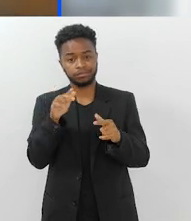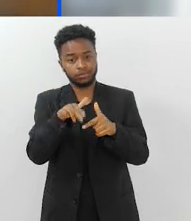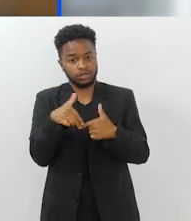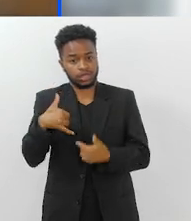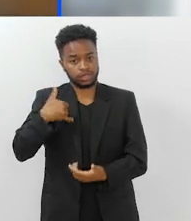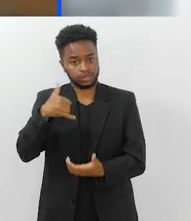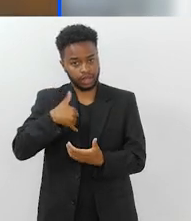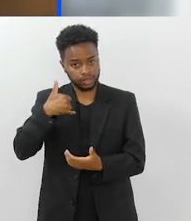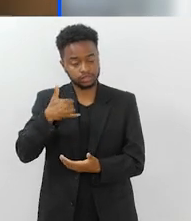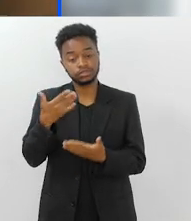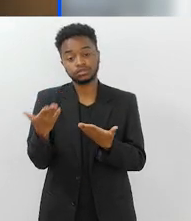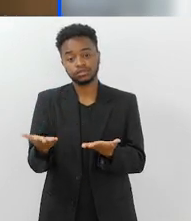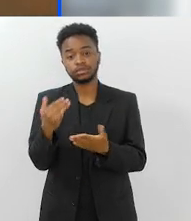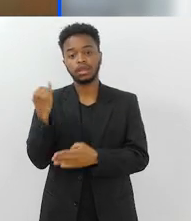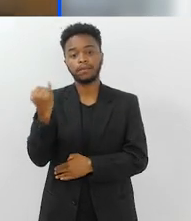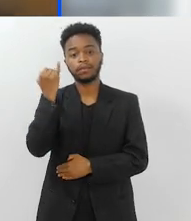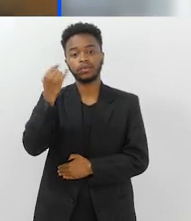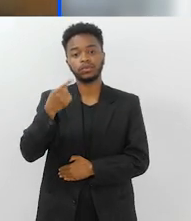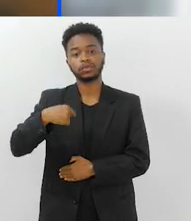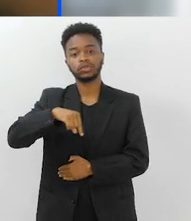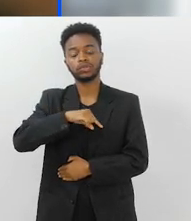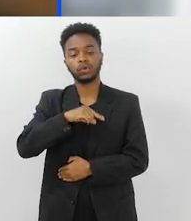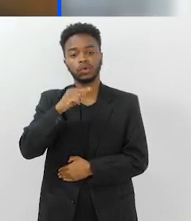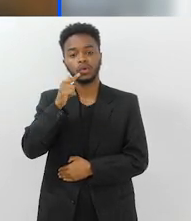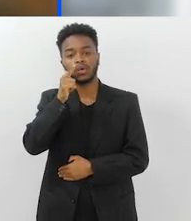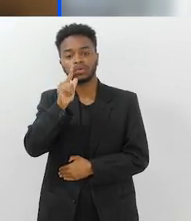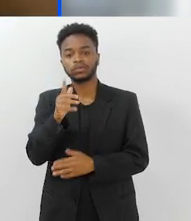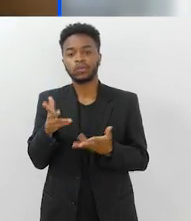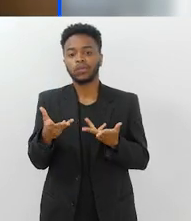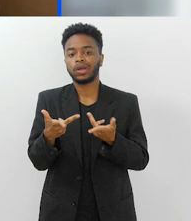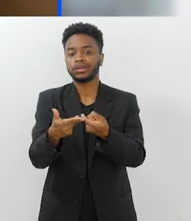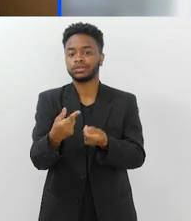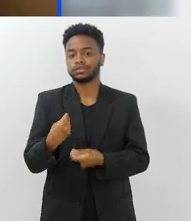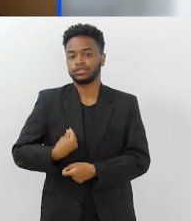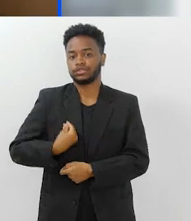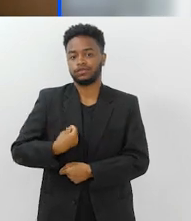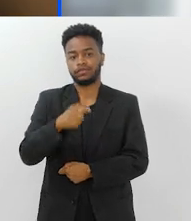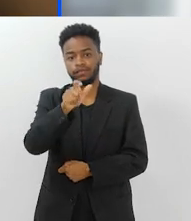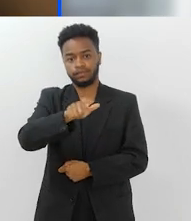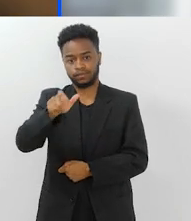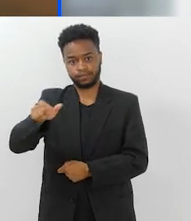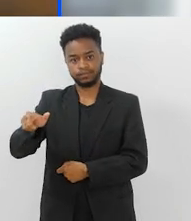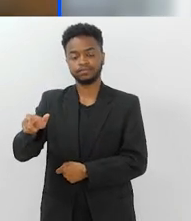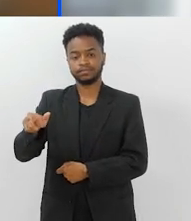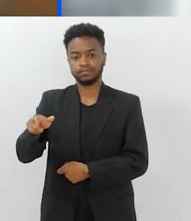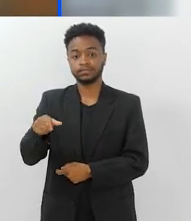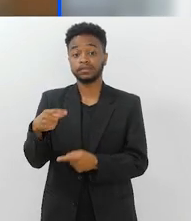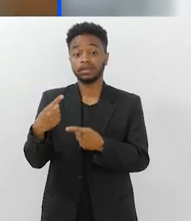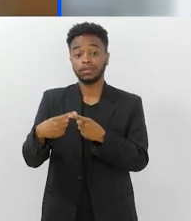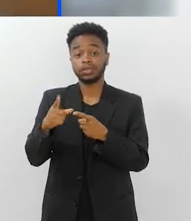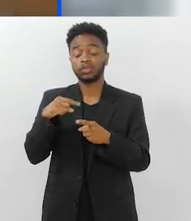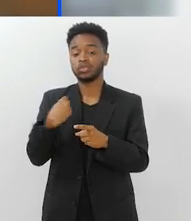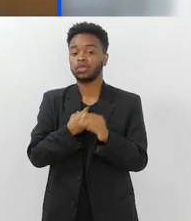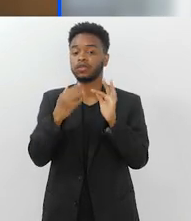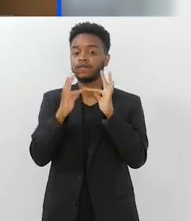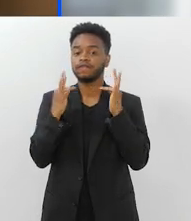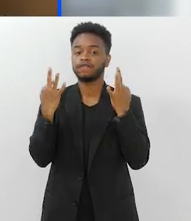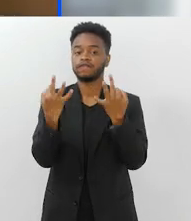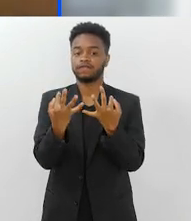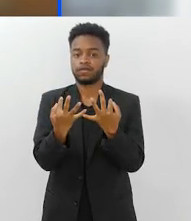e é muito importante, né? Para que a gente possa garantir a qualidade de vida dessas pessoas, que os nossos